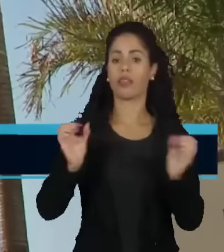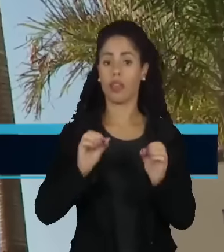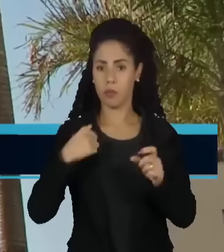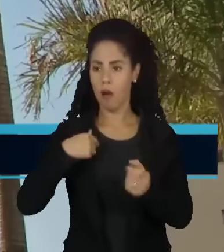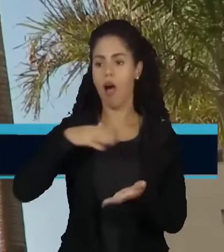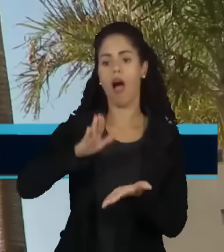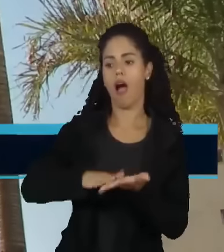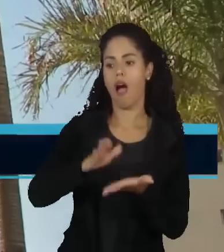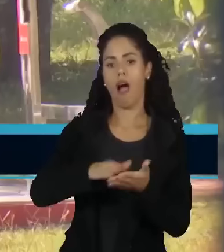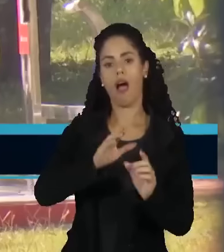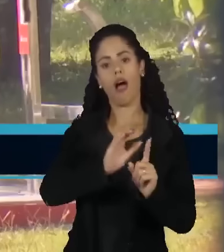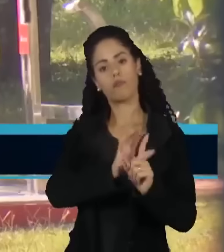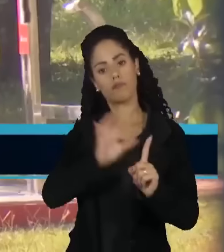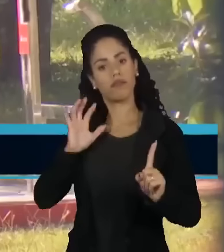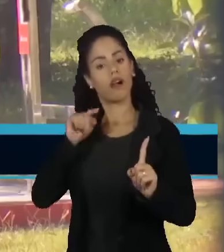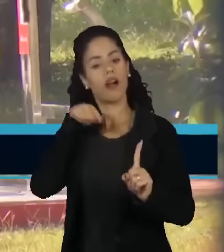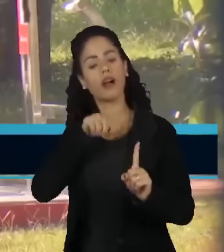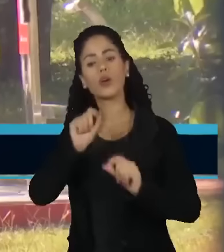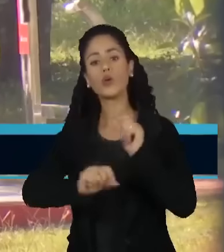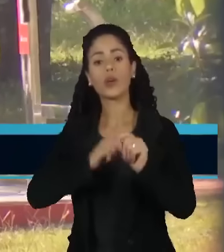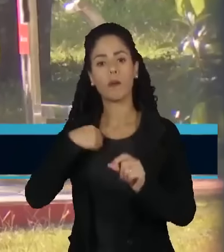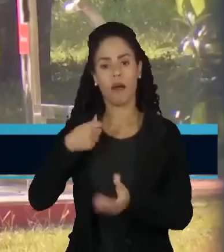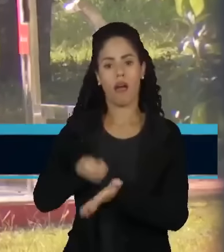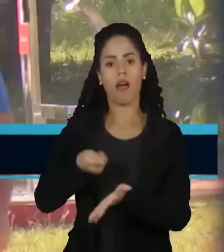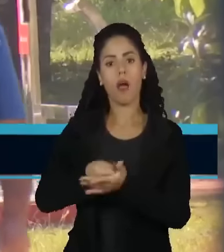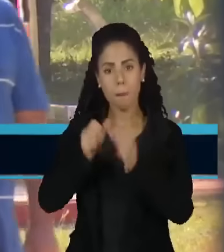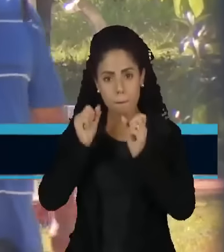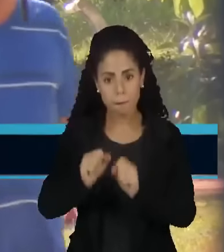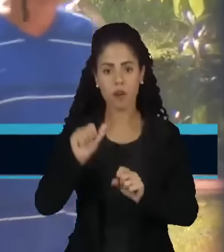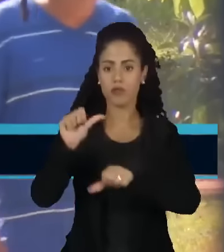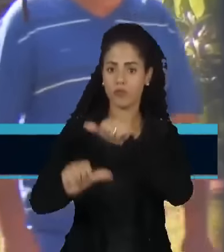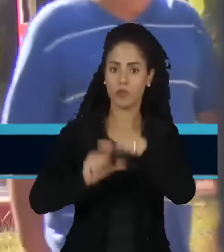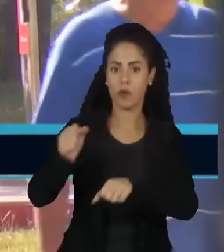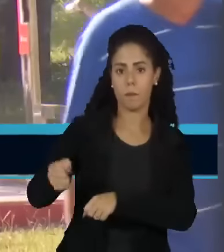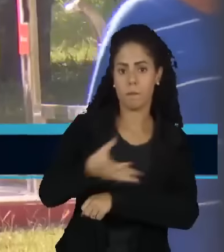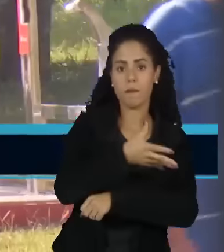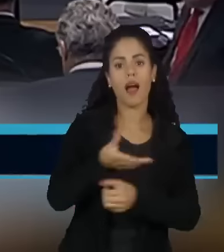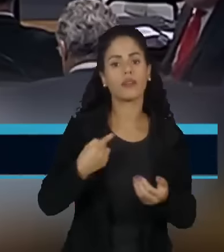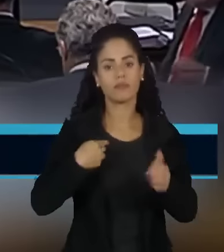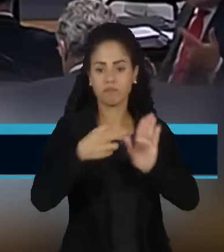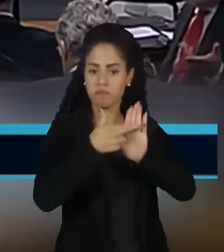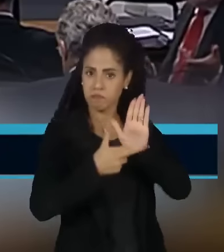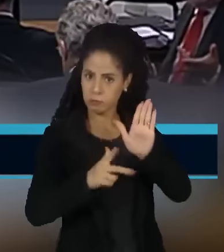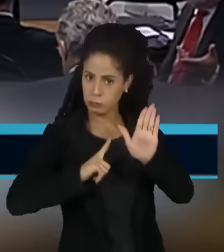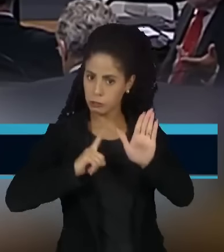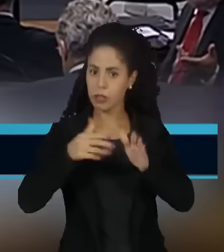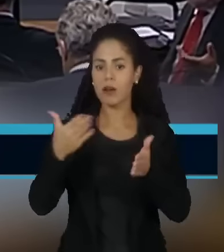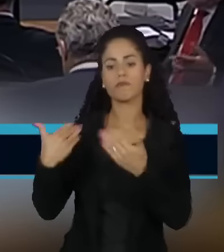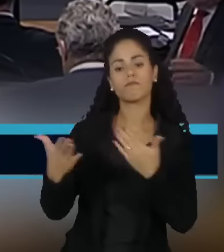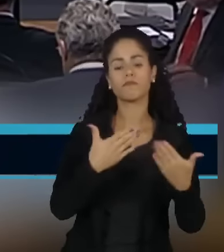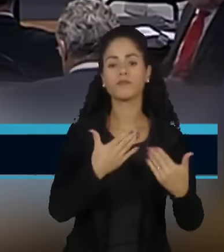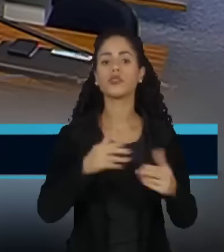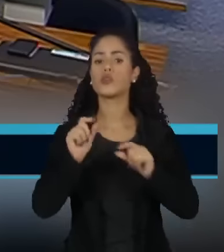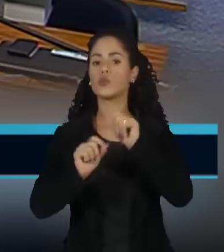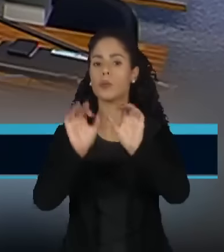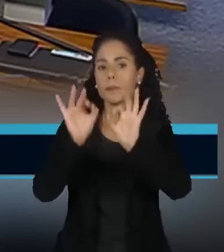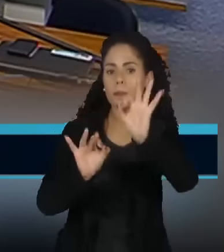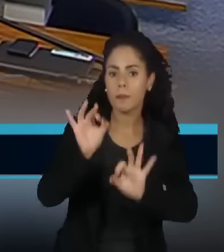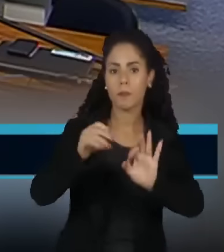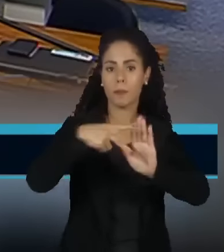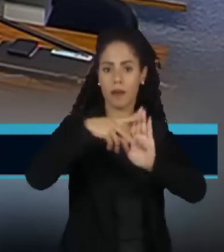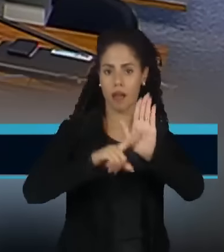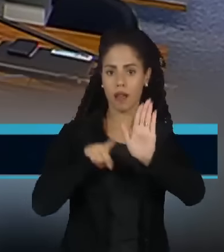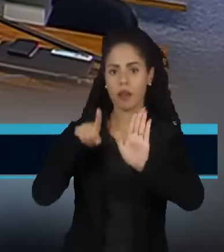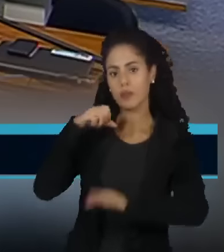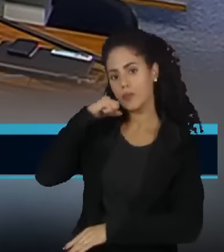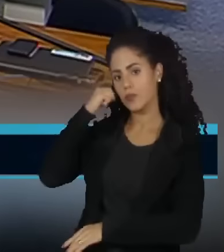punição passará a ser mais severa se for aprovada a reforma do Código Civil. A discussão do anteprojeto em tramitação